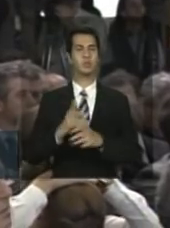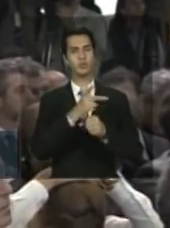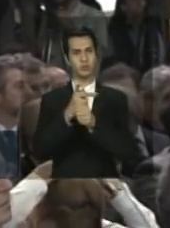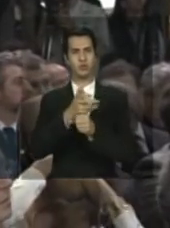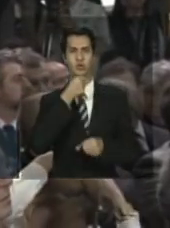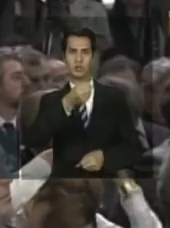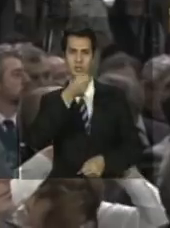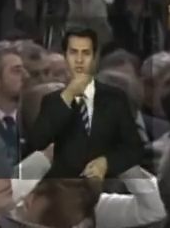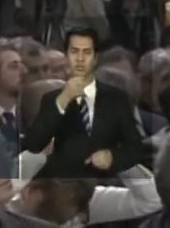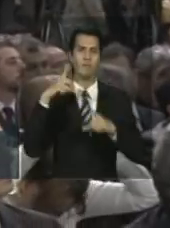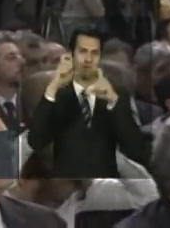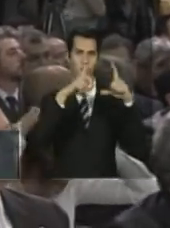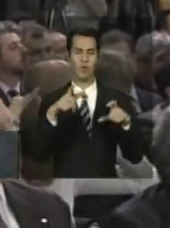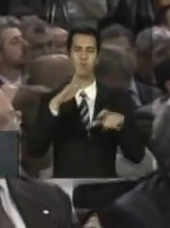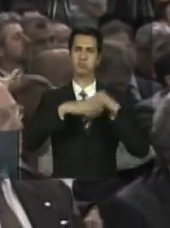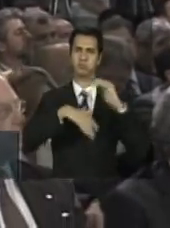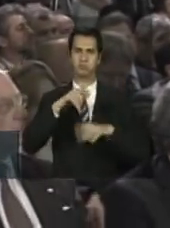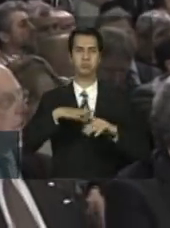senhoras e senhores,